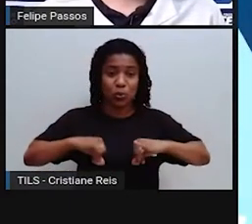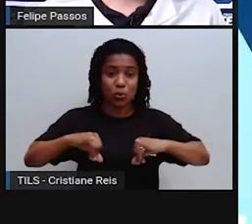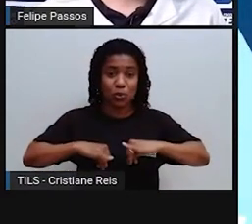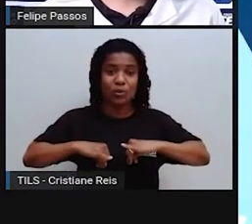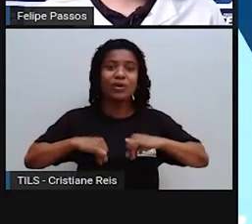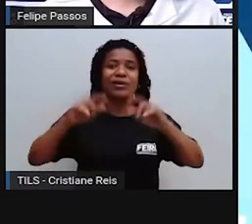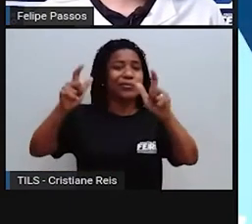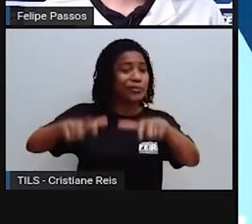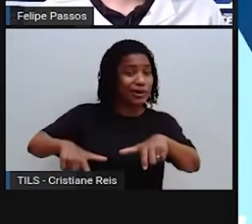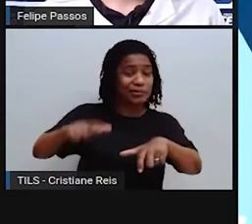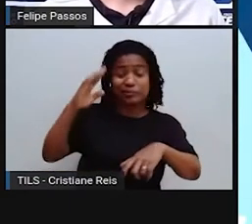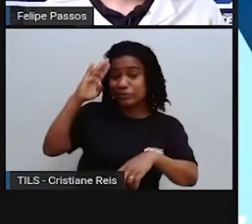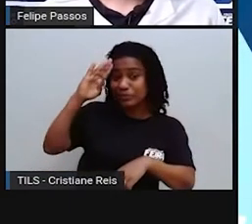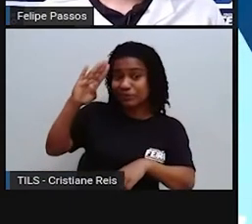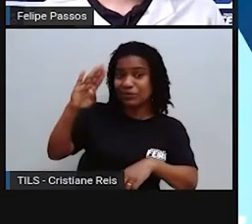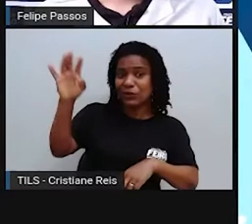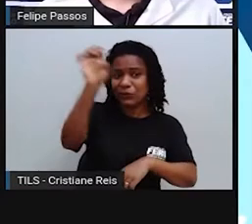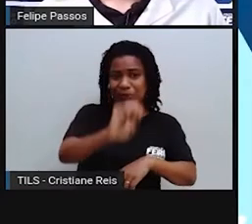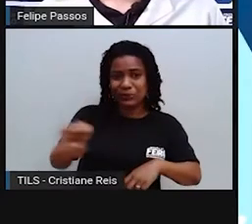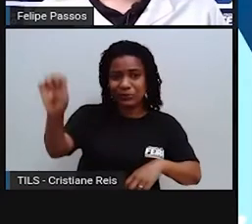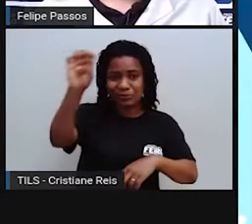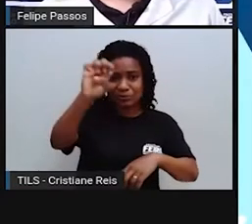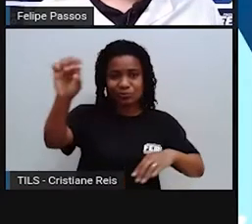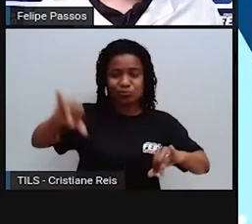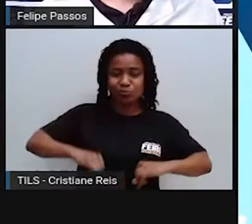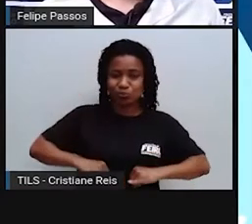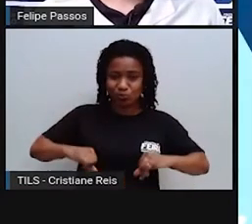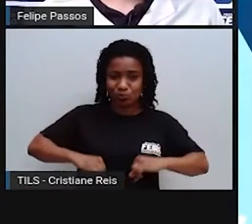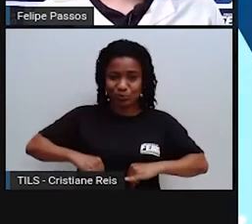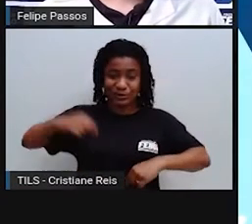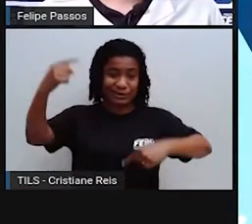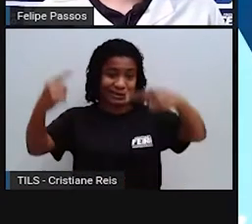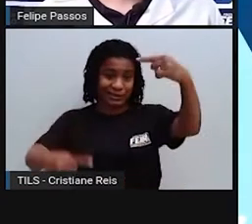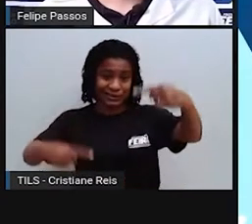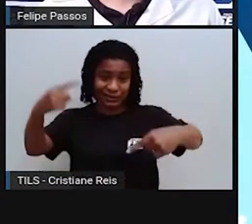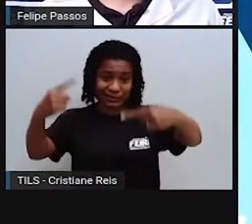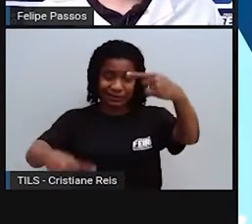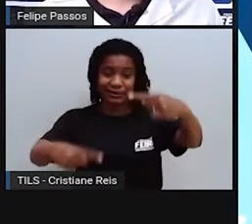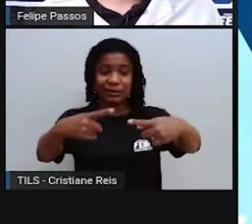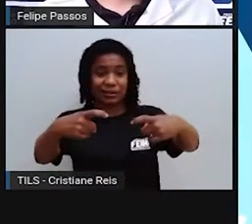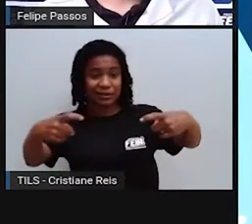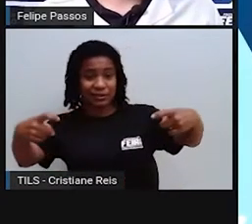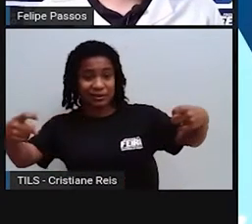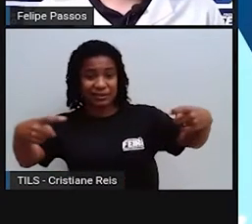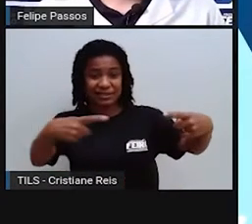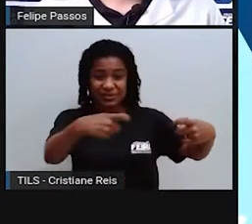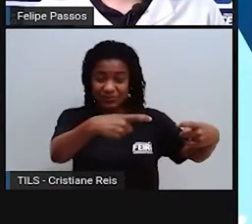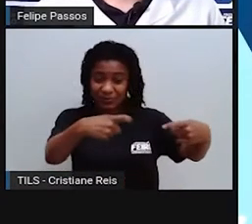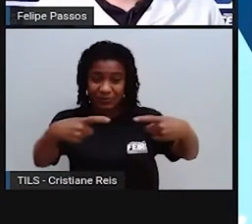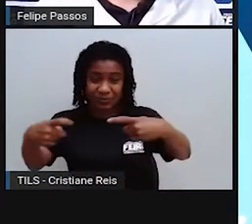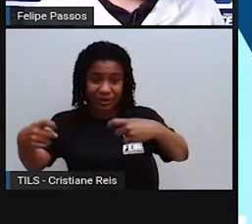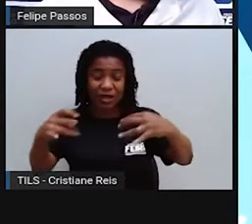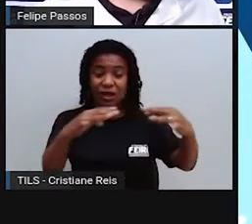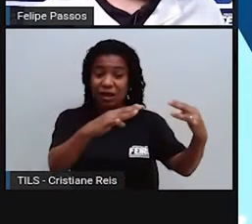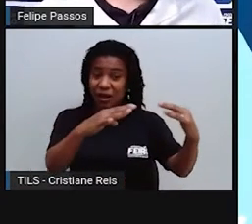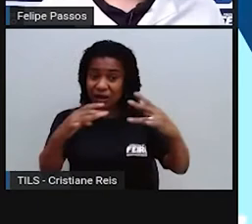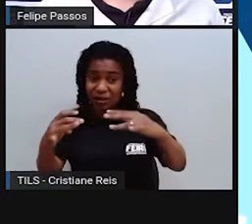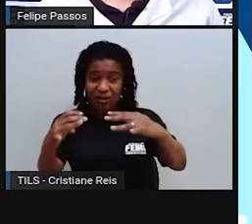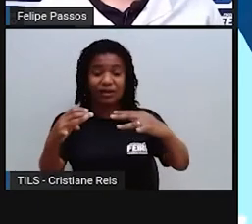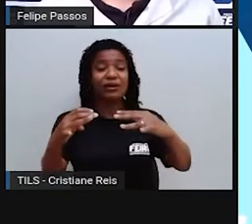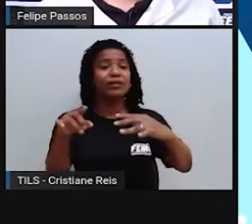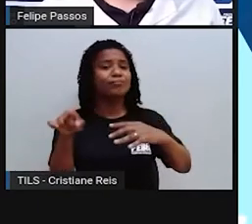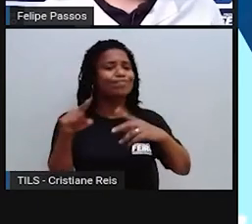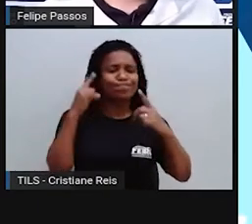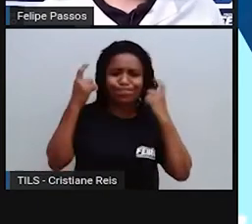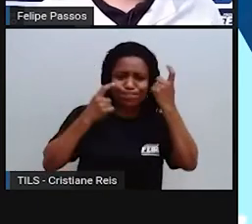envolveram nessa guerra e existia um medo muito intenso de uma terceira guerra. Eles já tinham passado pela Primeira Guerra